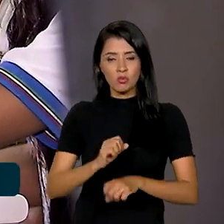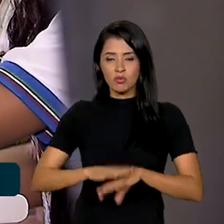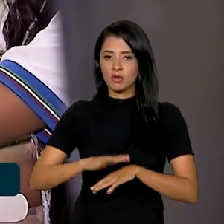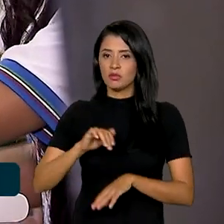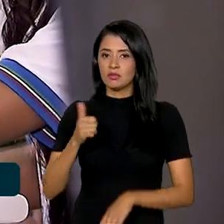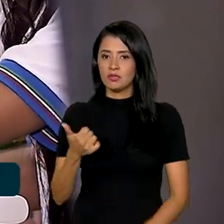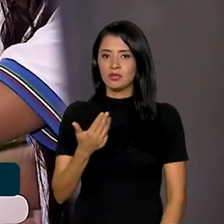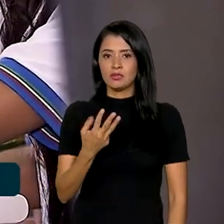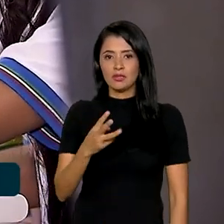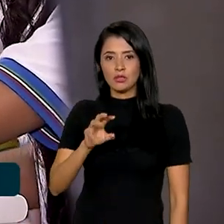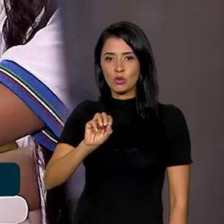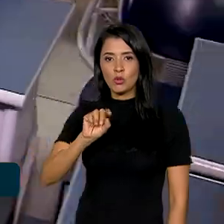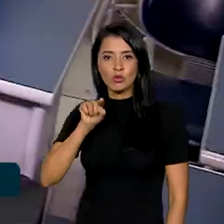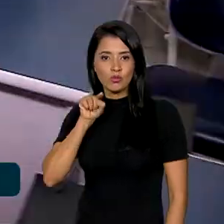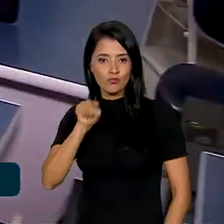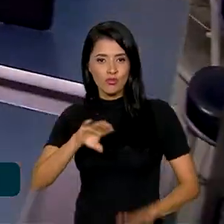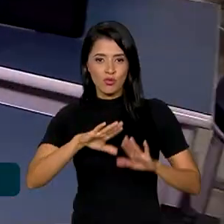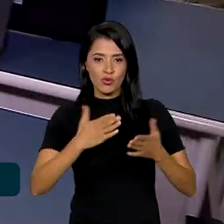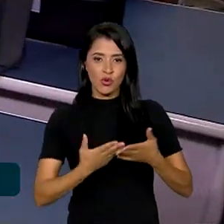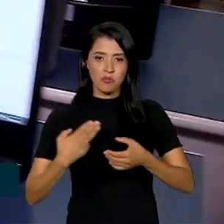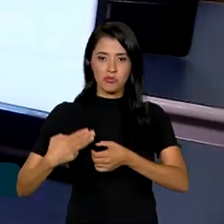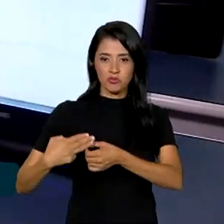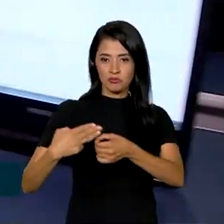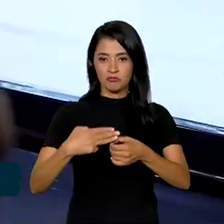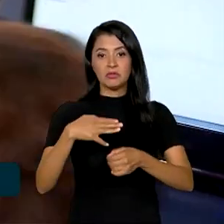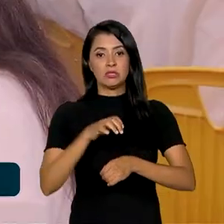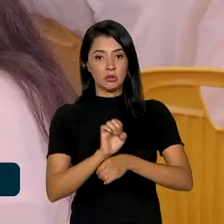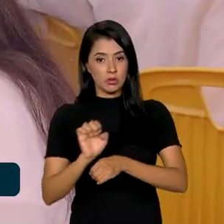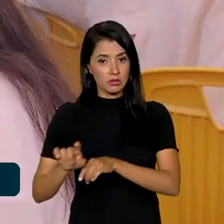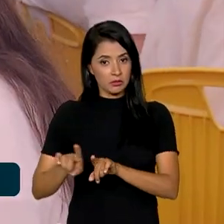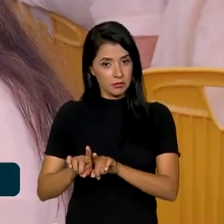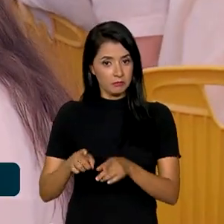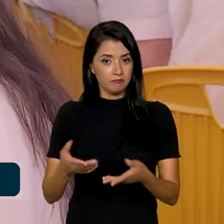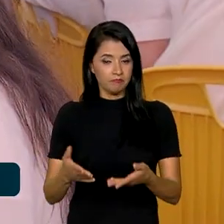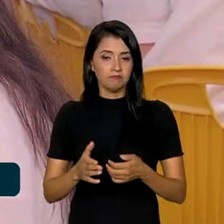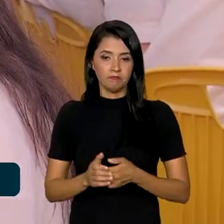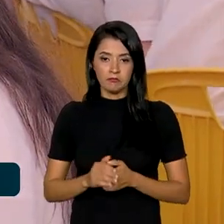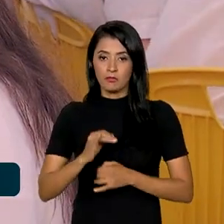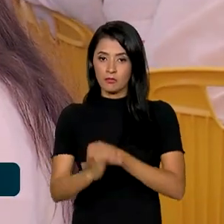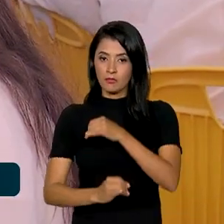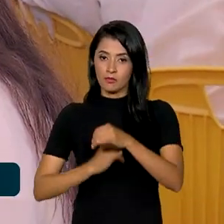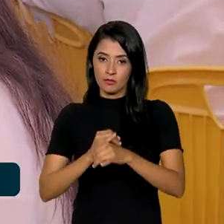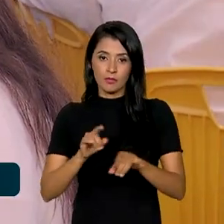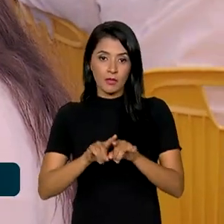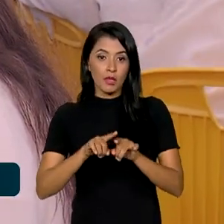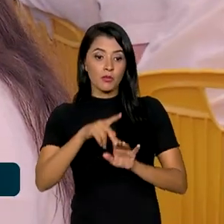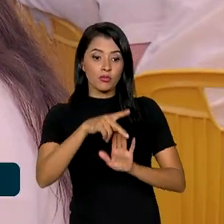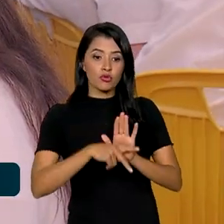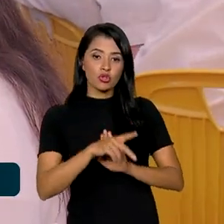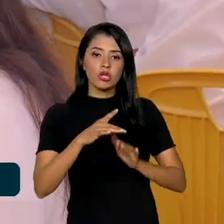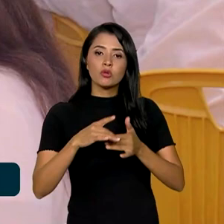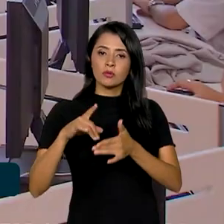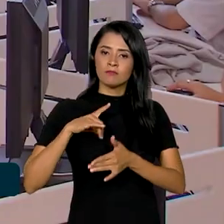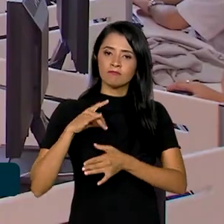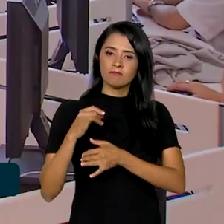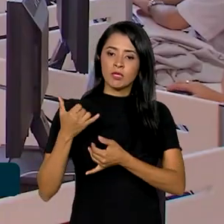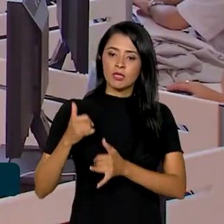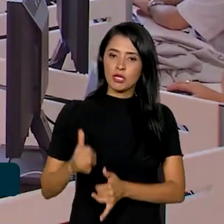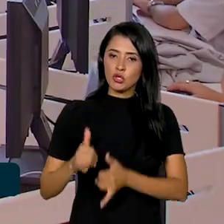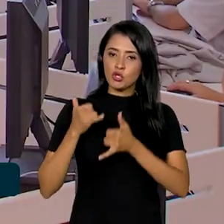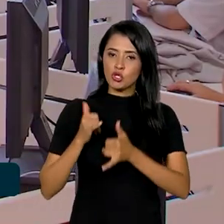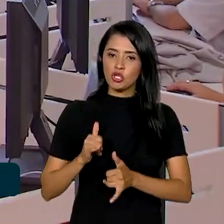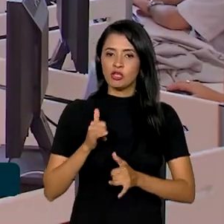de 138 mil colégios municipais e estaduais. Além da internet, o projeto vai levar a energia elétrica,